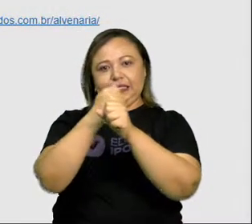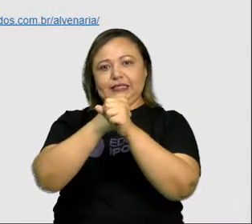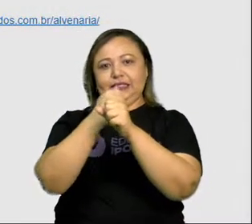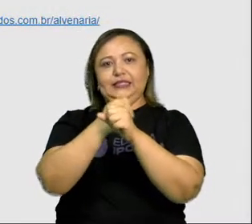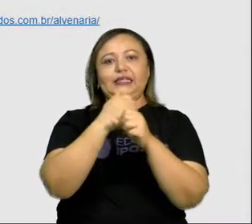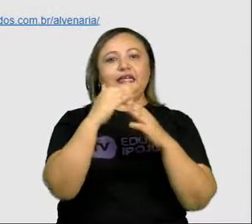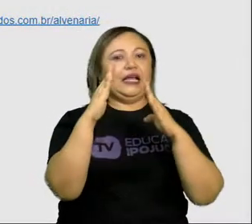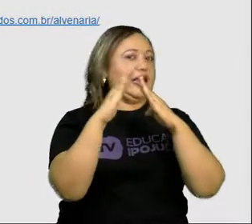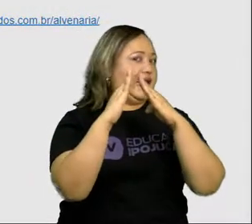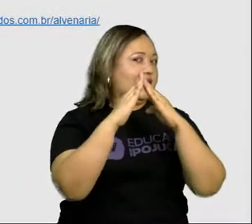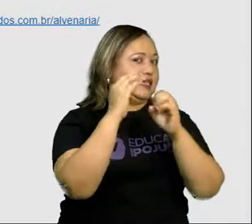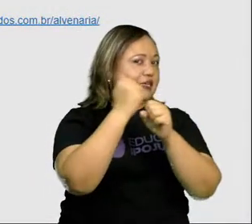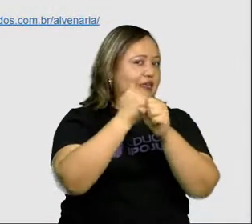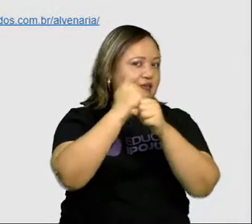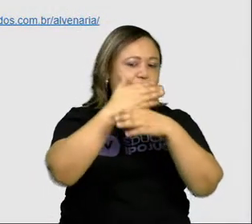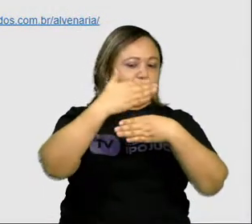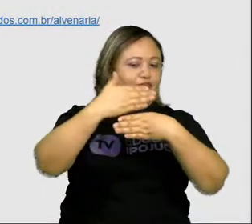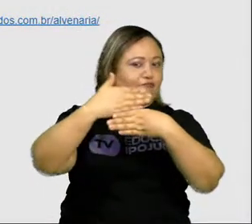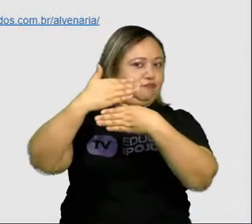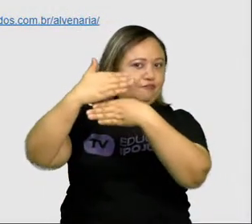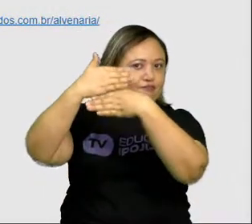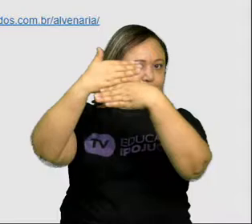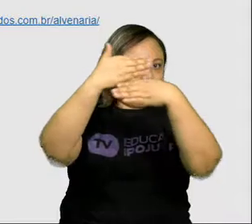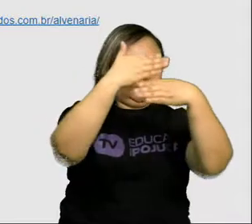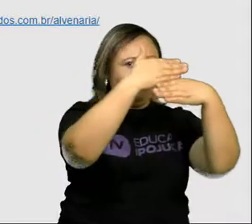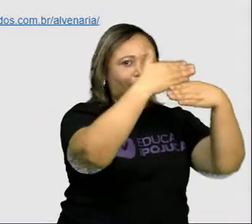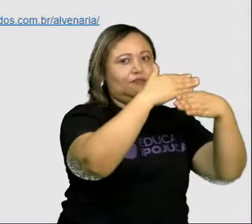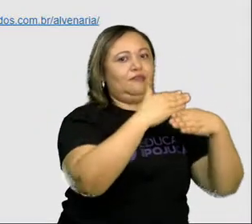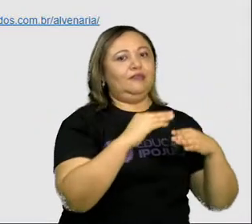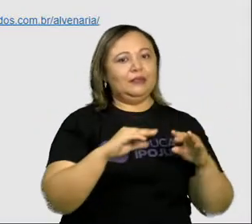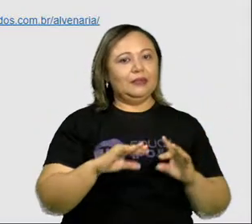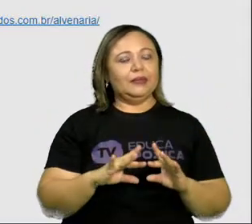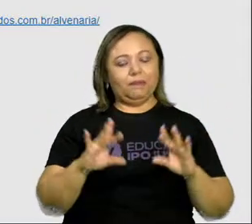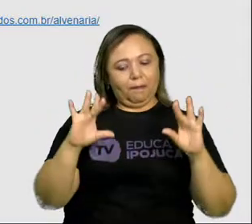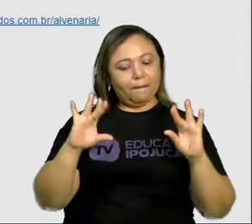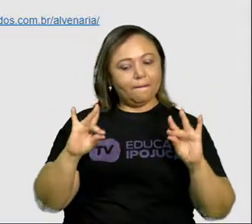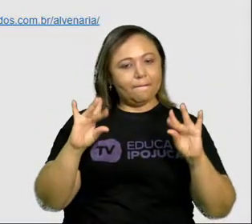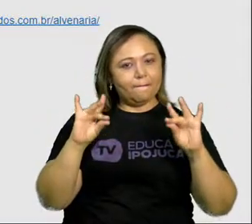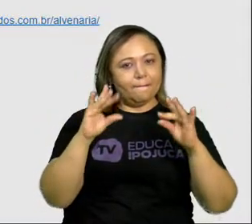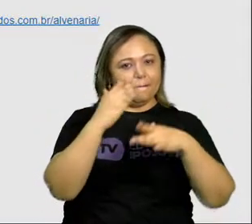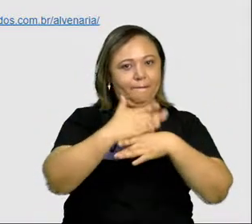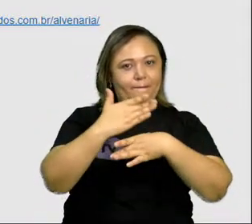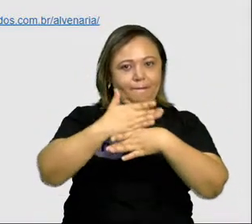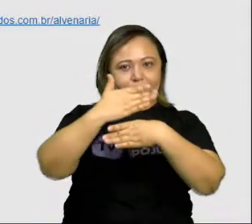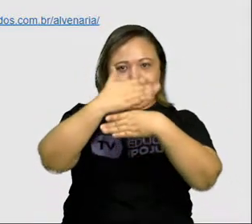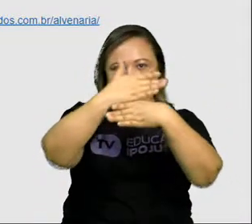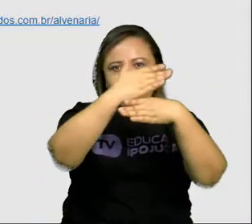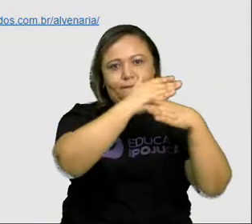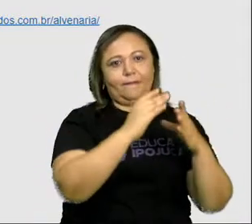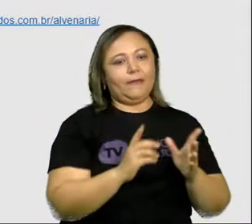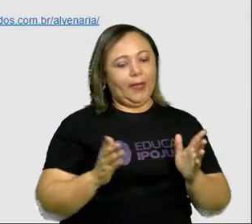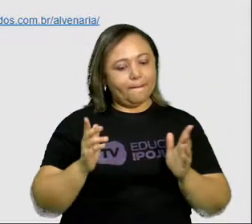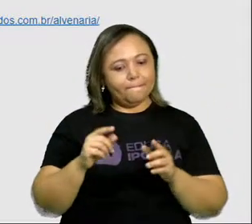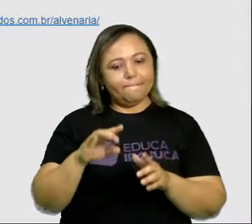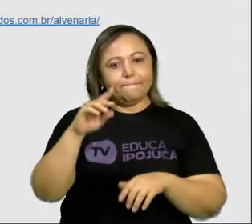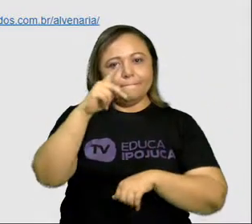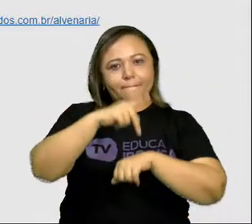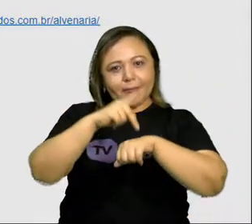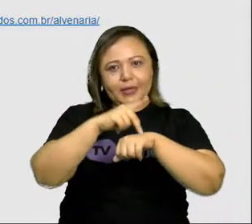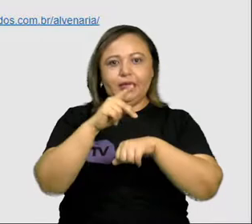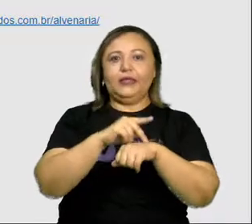são moradias onde as paredes e o alicerce foram construídos de tijolos, pedras,